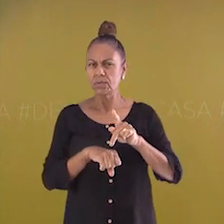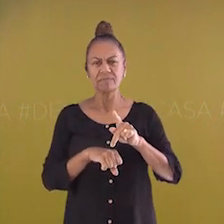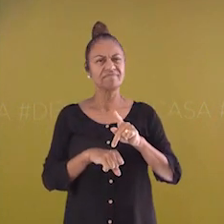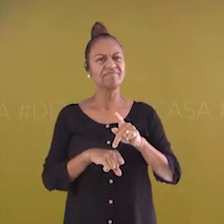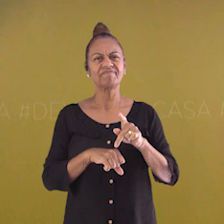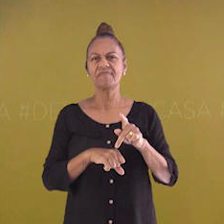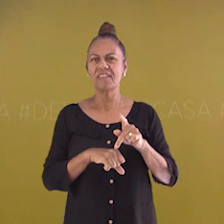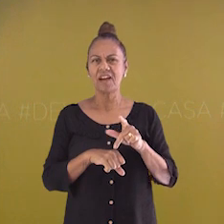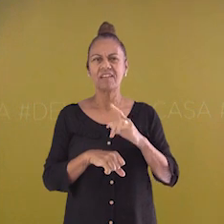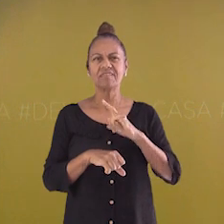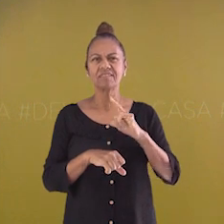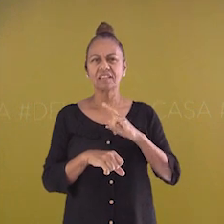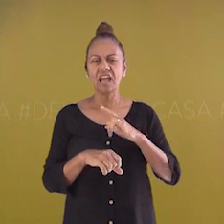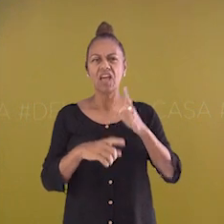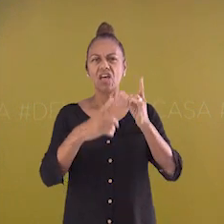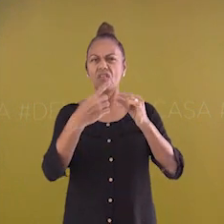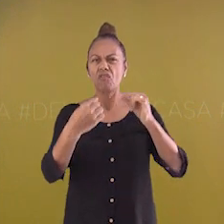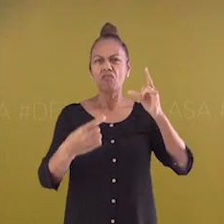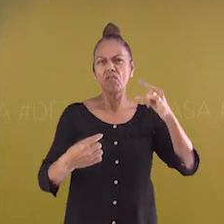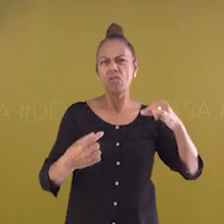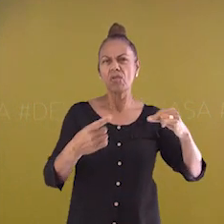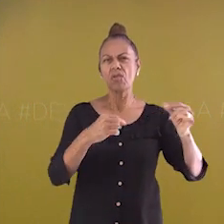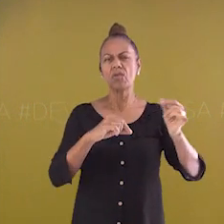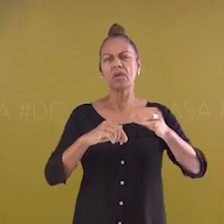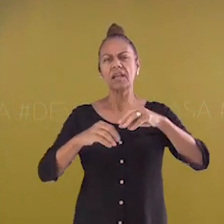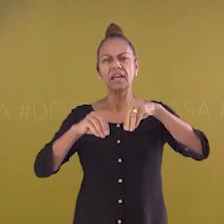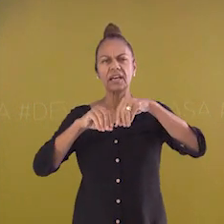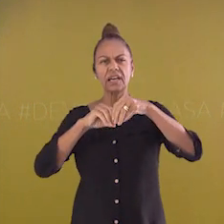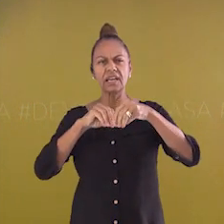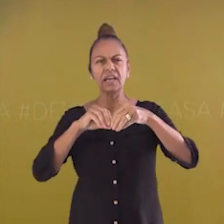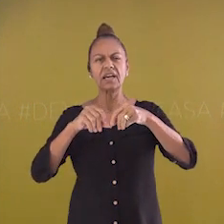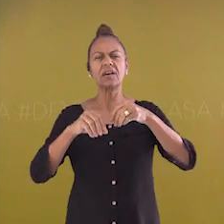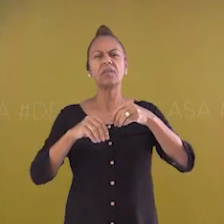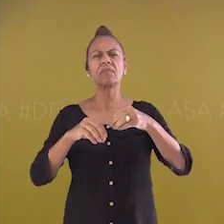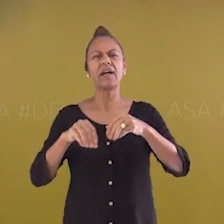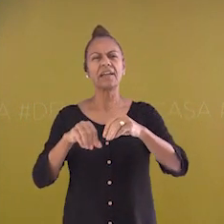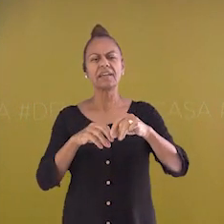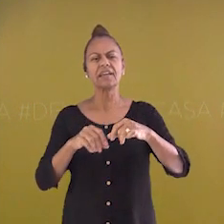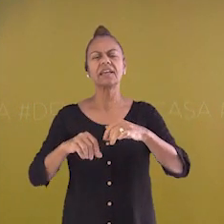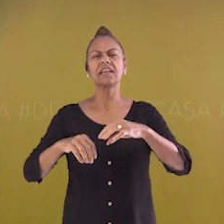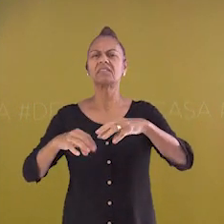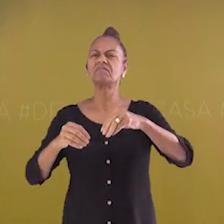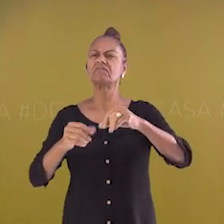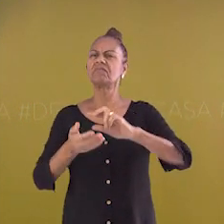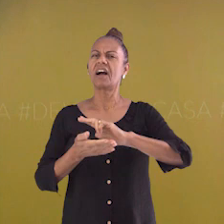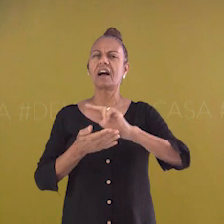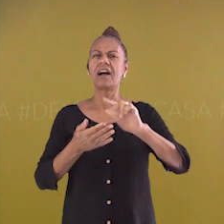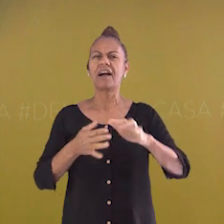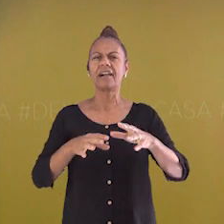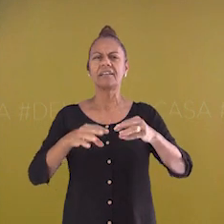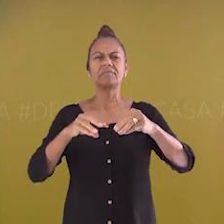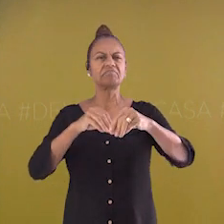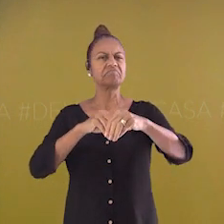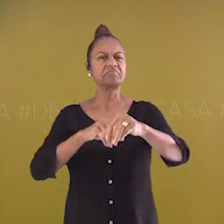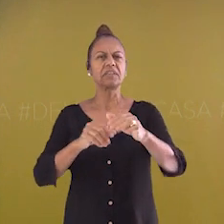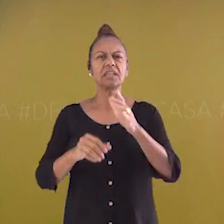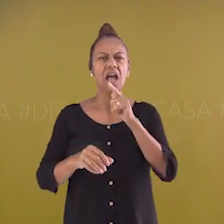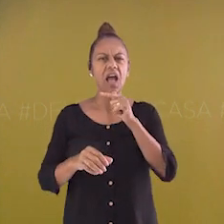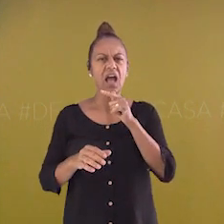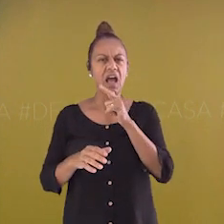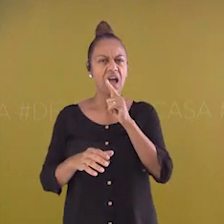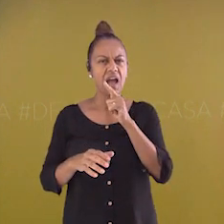vem misturada com restos de folhas, grãos, areias, minerais e outras substâncias. Para obter a